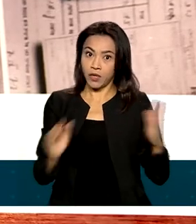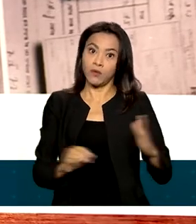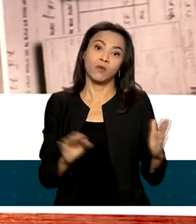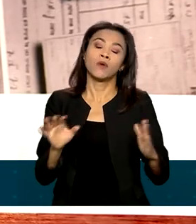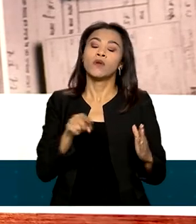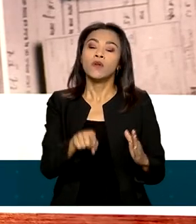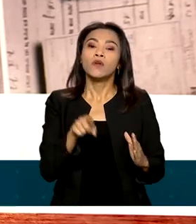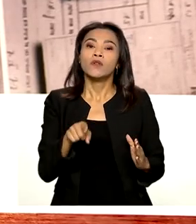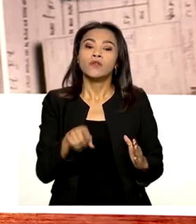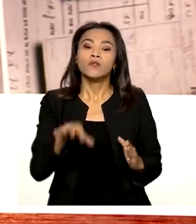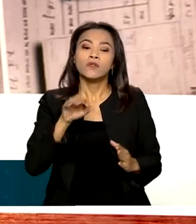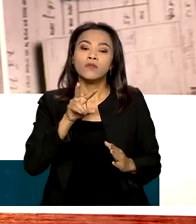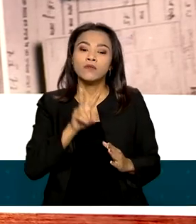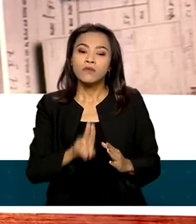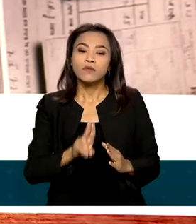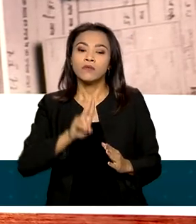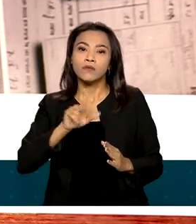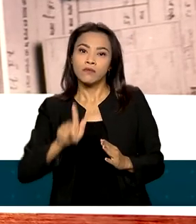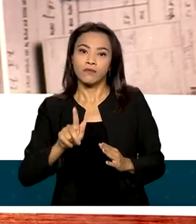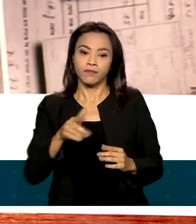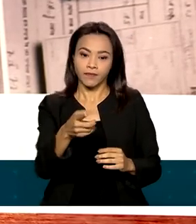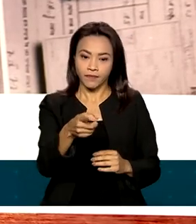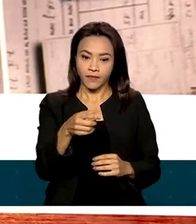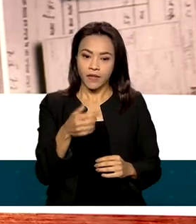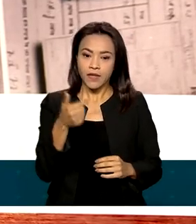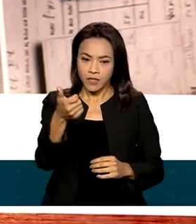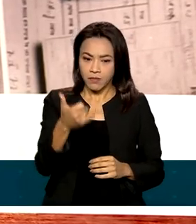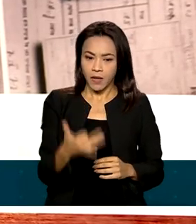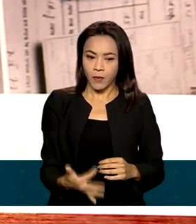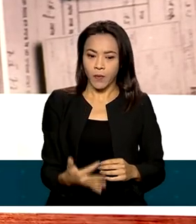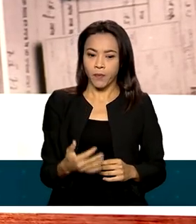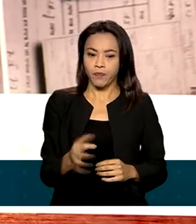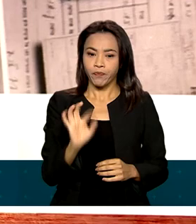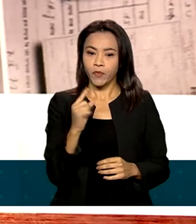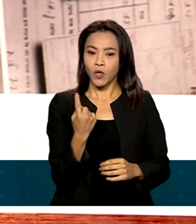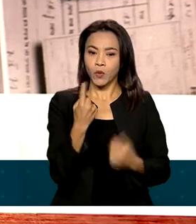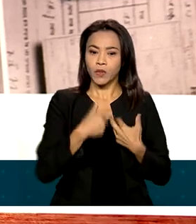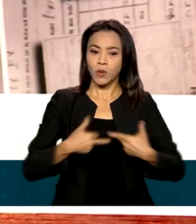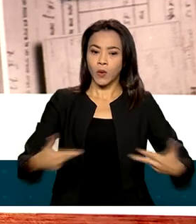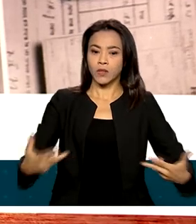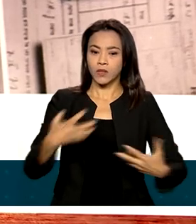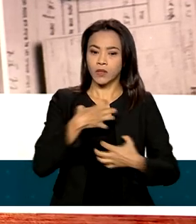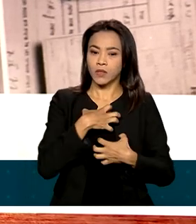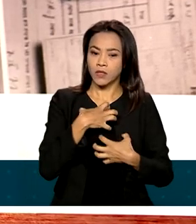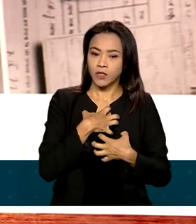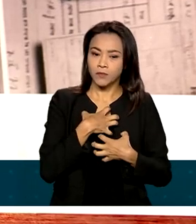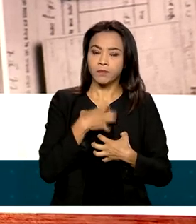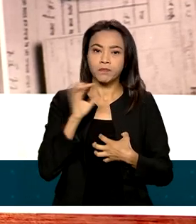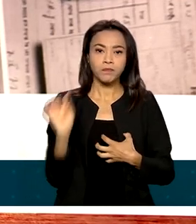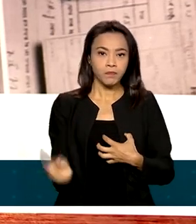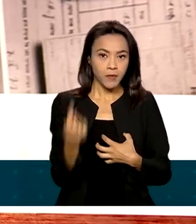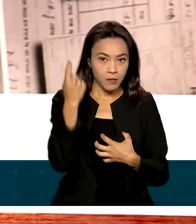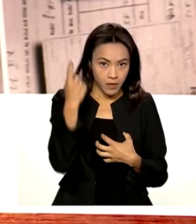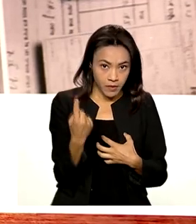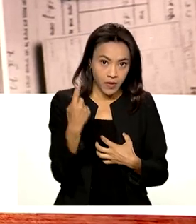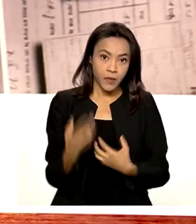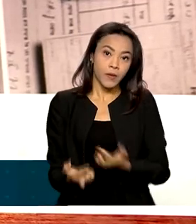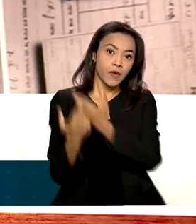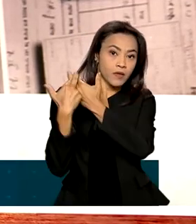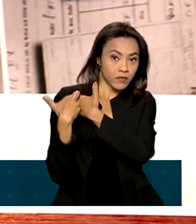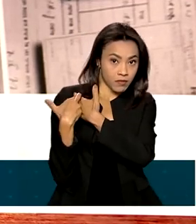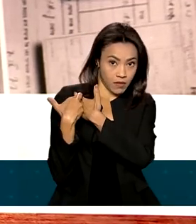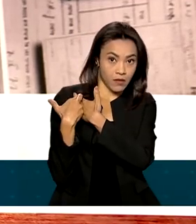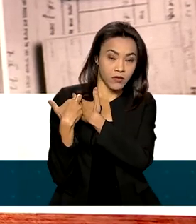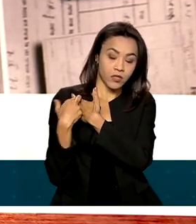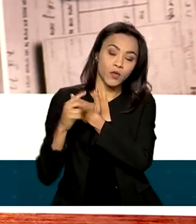senti com muita força em minha vida e minha educação duas coisas. Primeiro, a responsabilidade